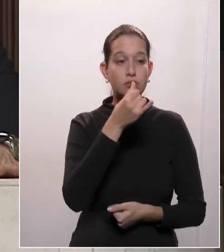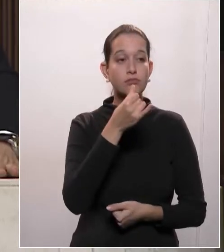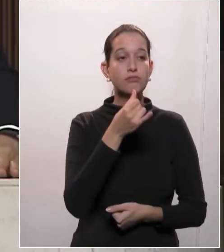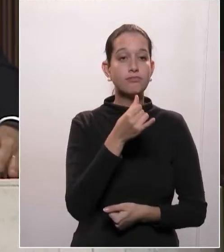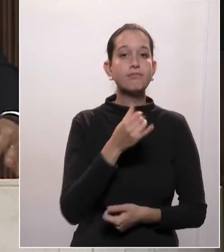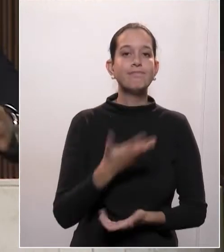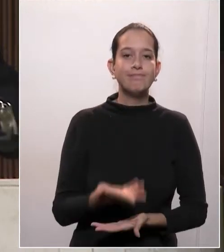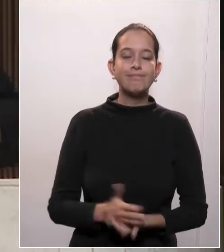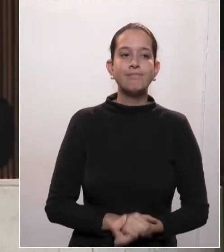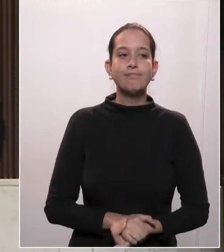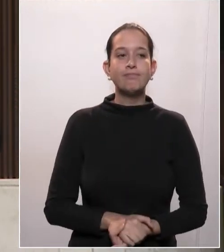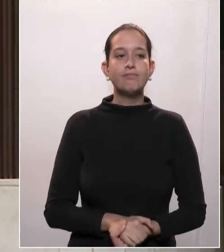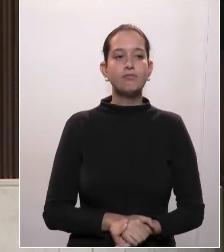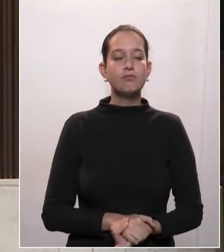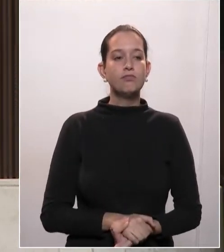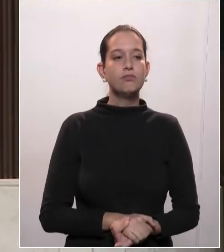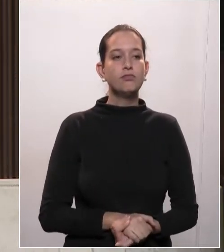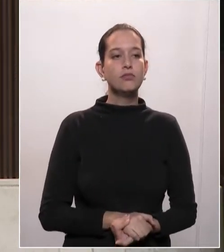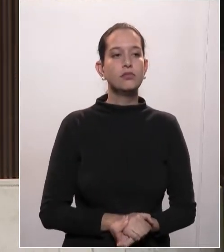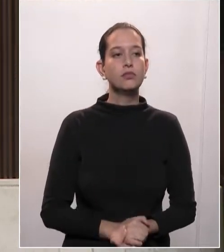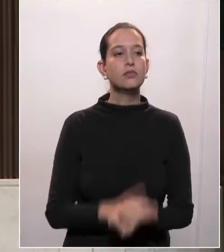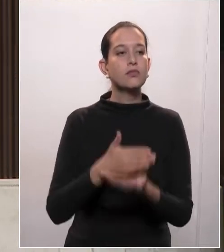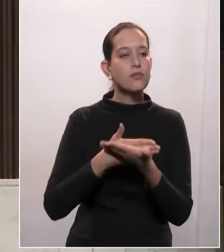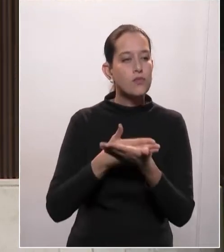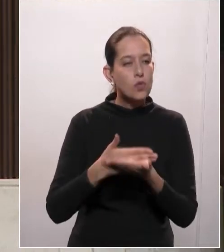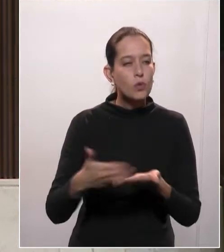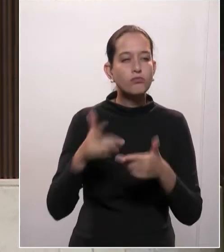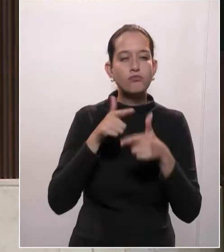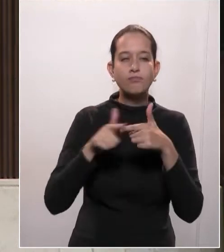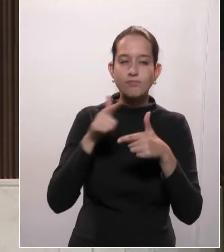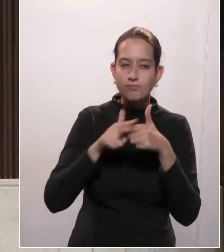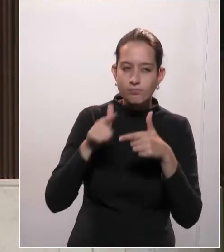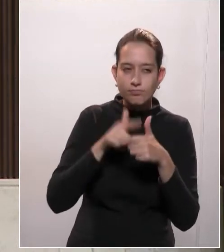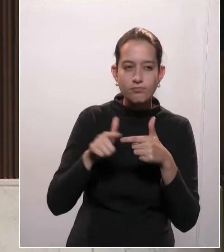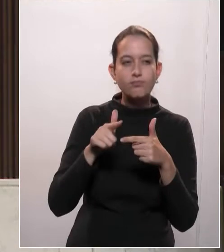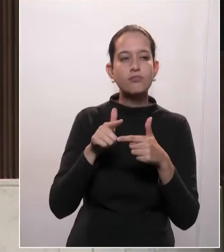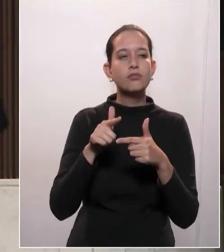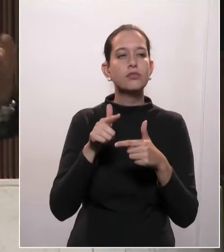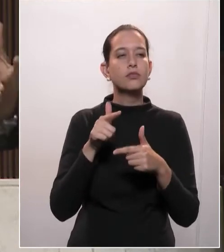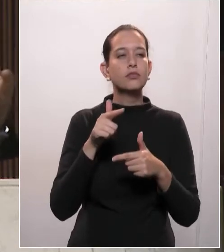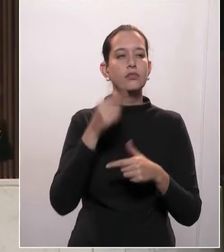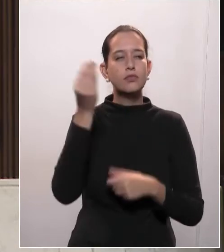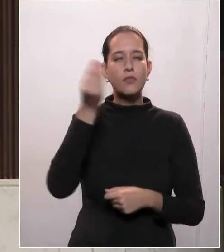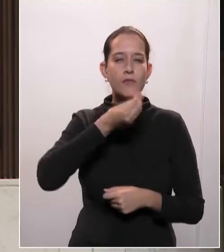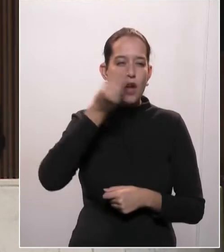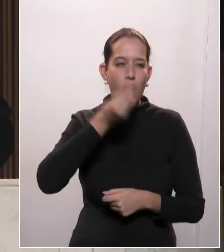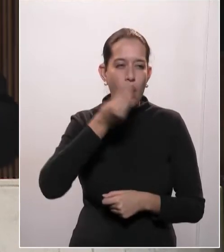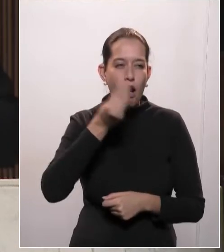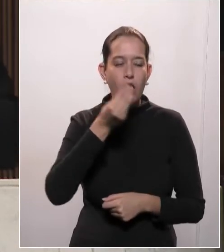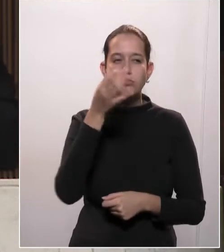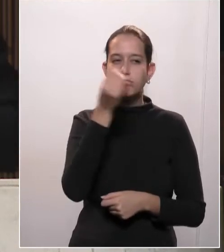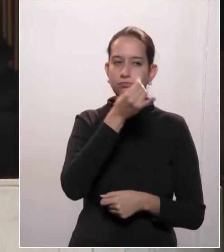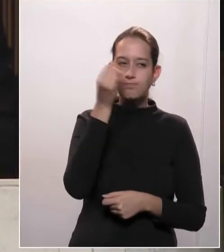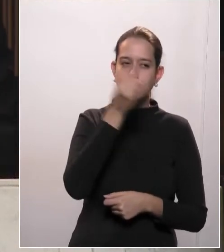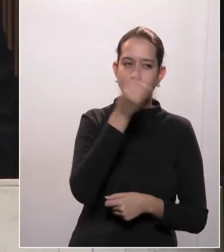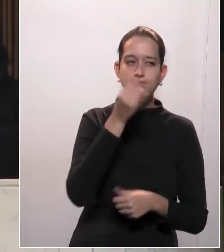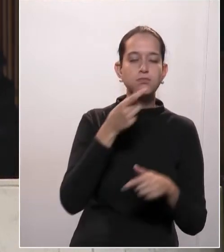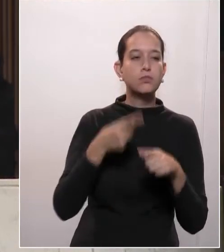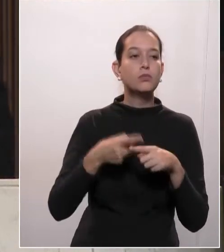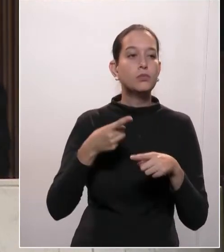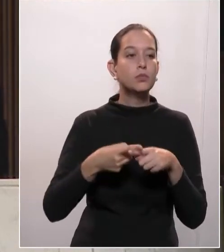condições muito frágeis, quando os médicos precisam escolher que